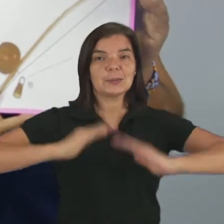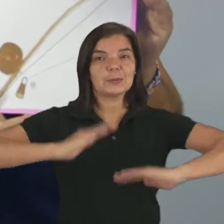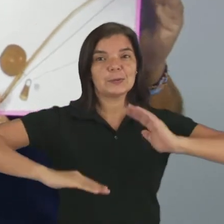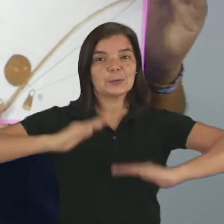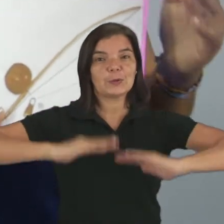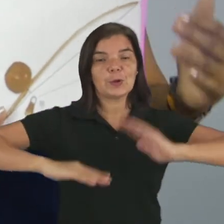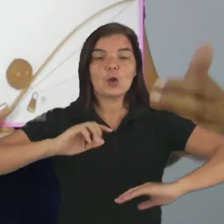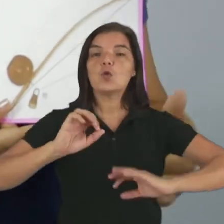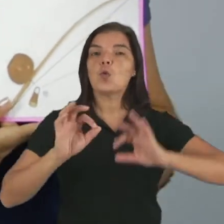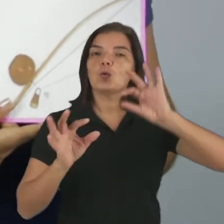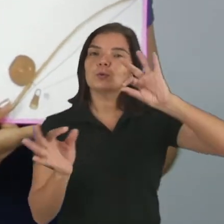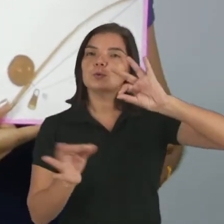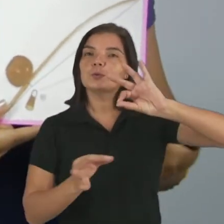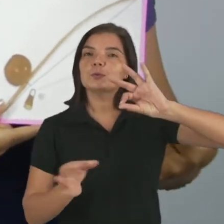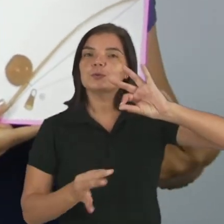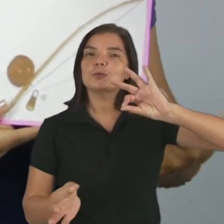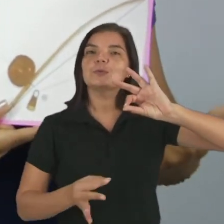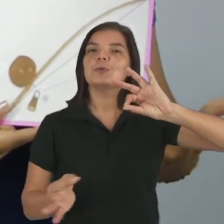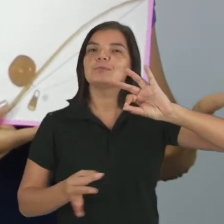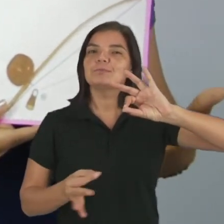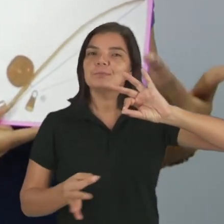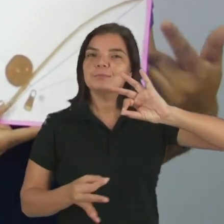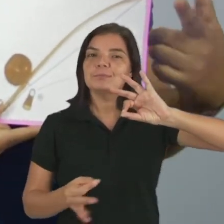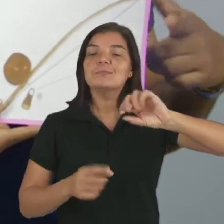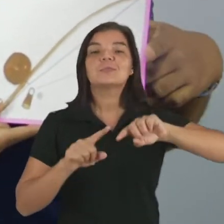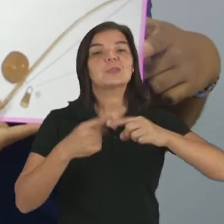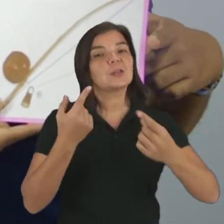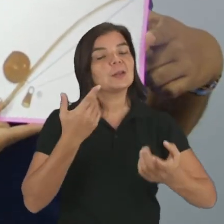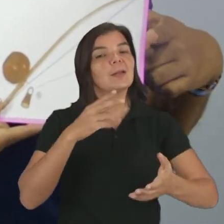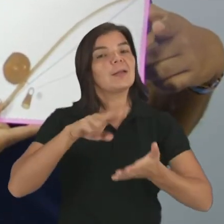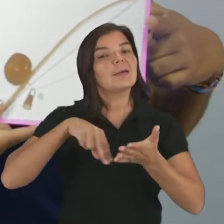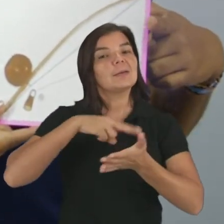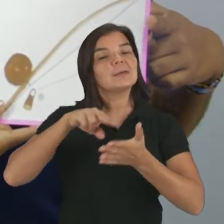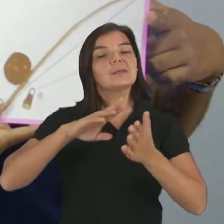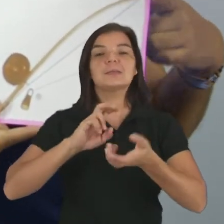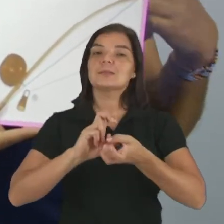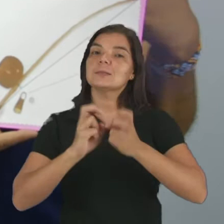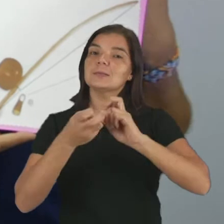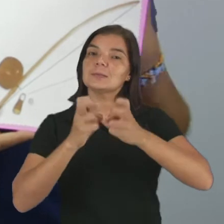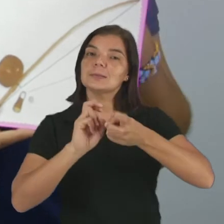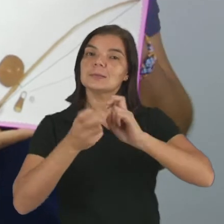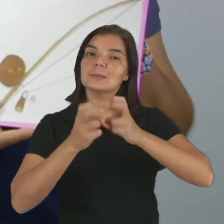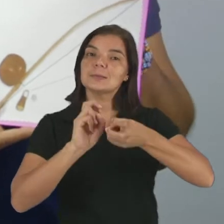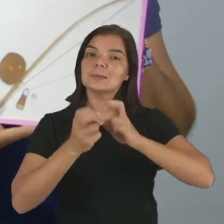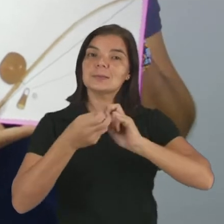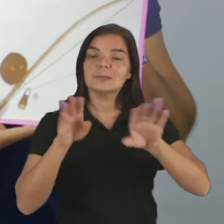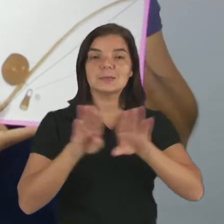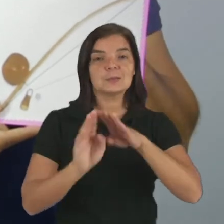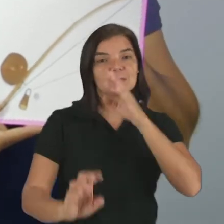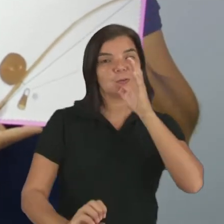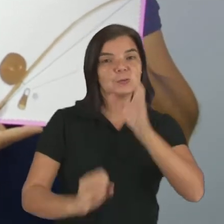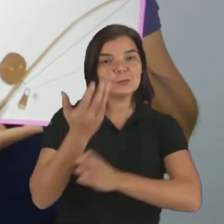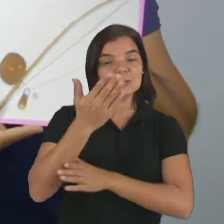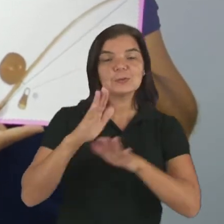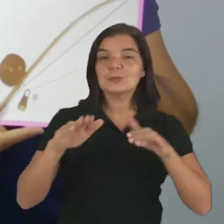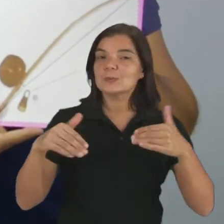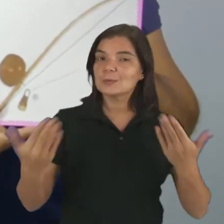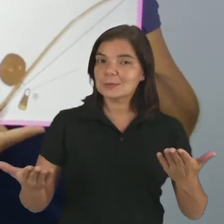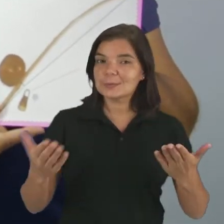Berimbau. E fazem parte da dança de capoeira, que é de origem